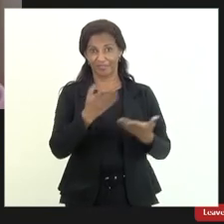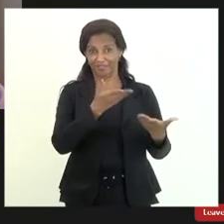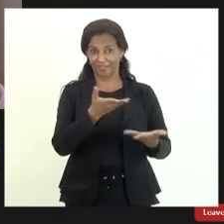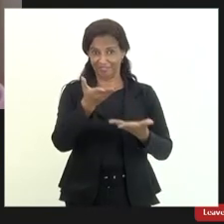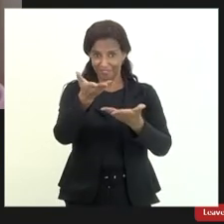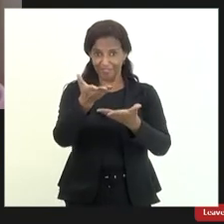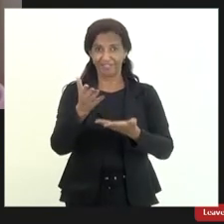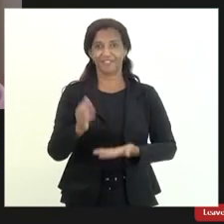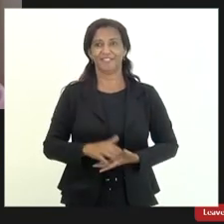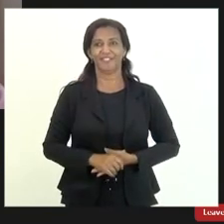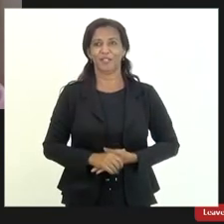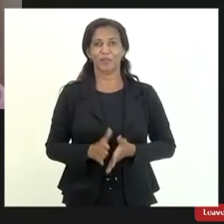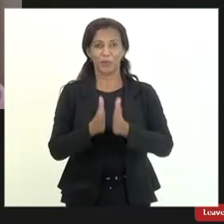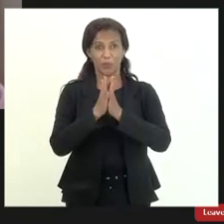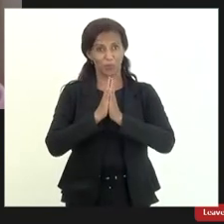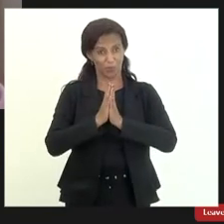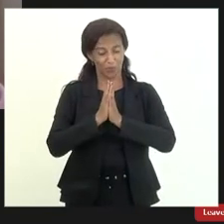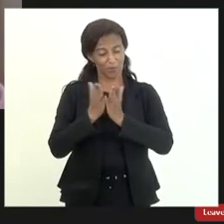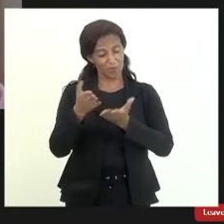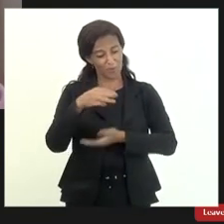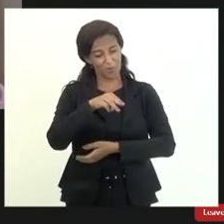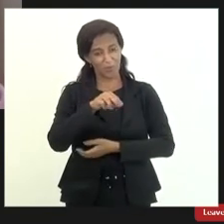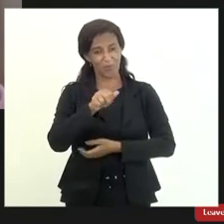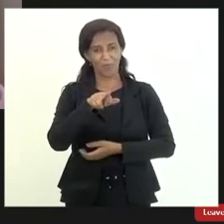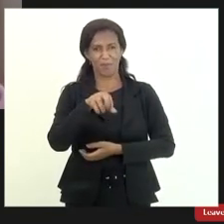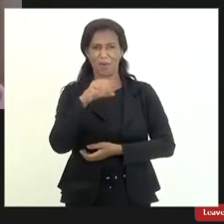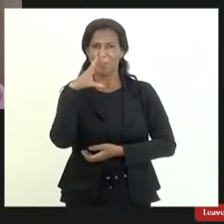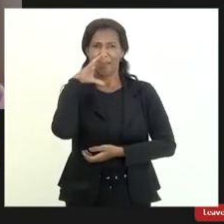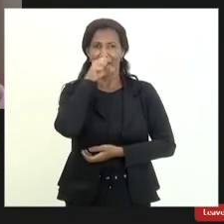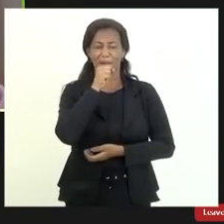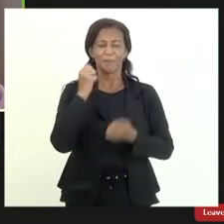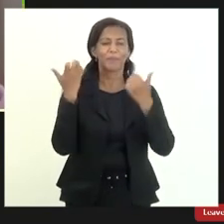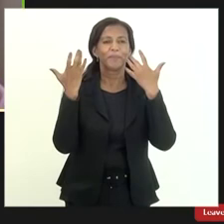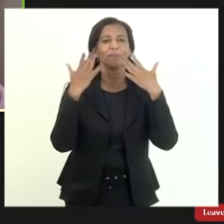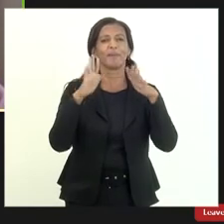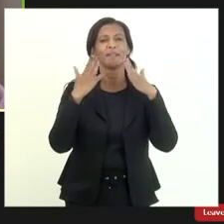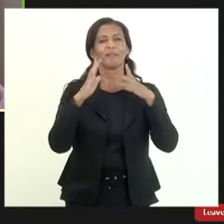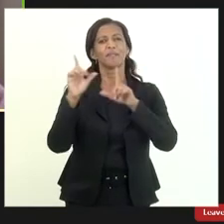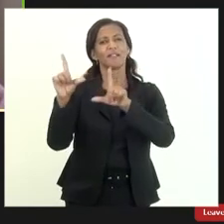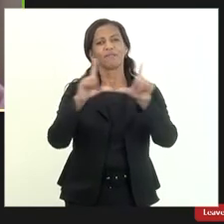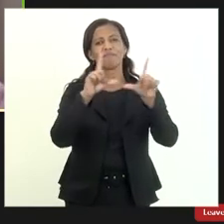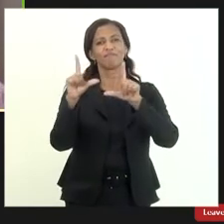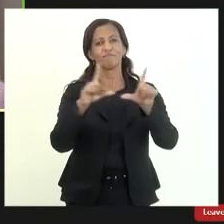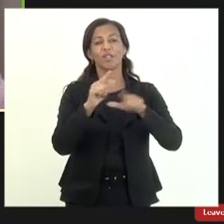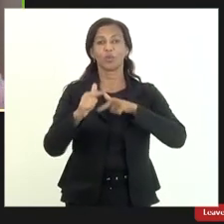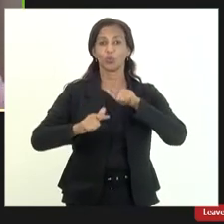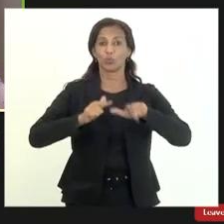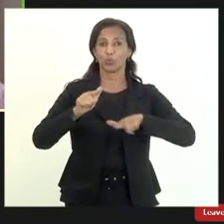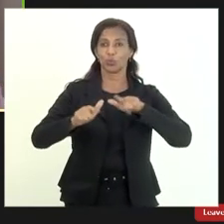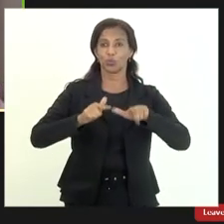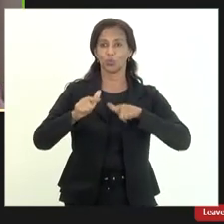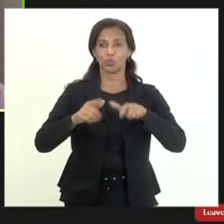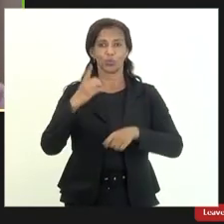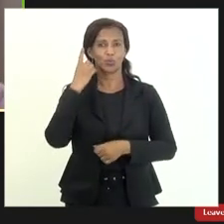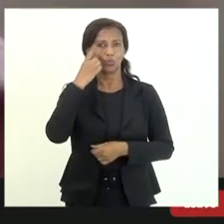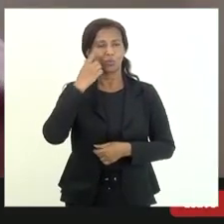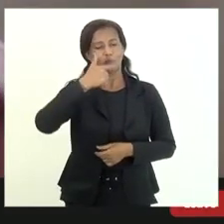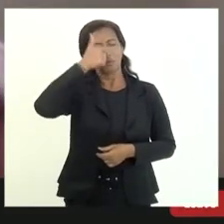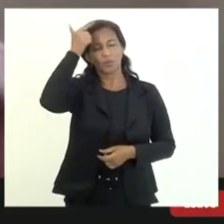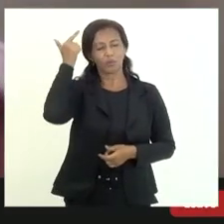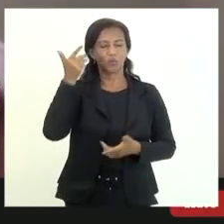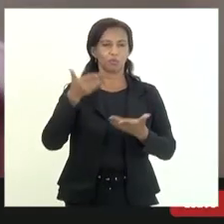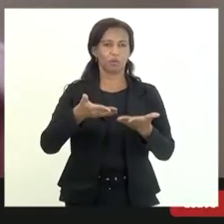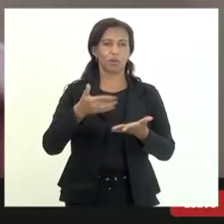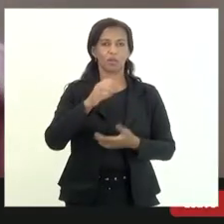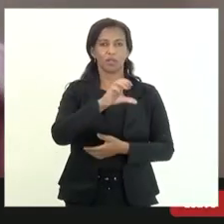por favor Maura Osório não é muito rápido parabenizar as apresentações o trabalho do deputado Luiz Paulo aqui